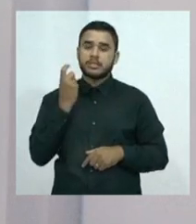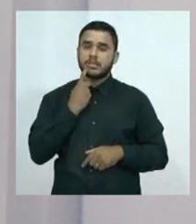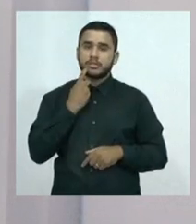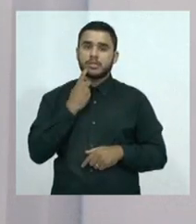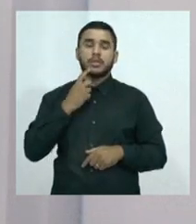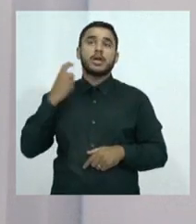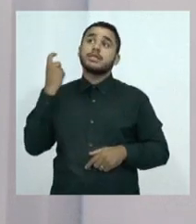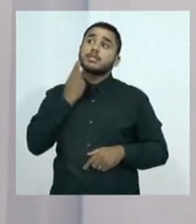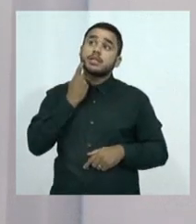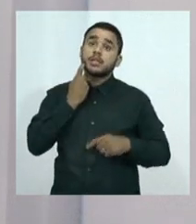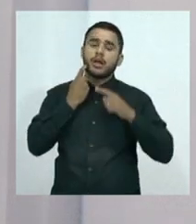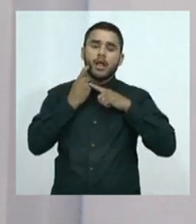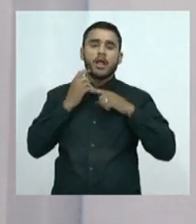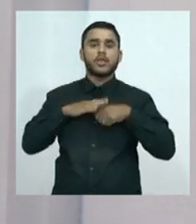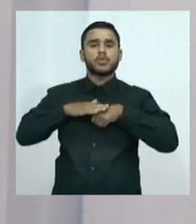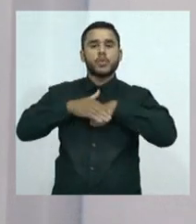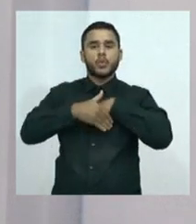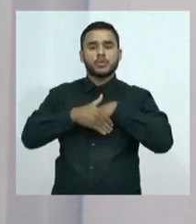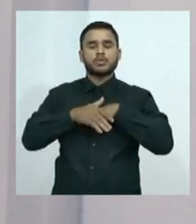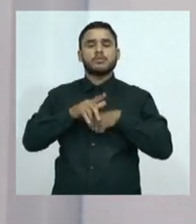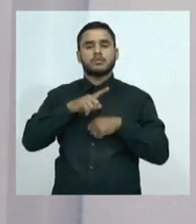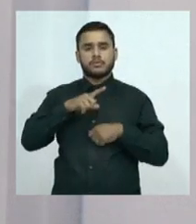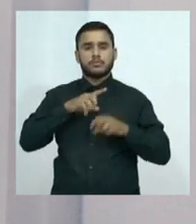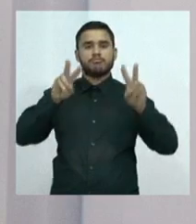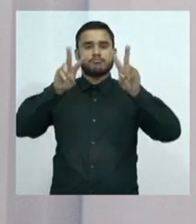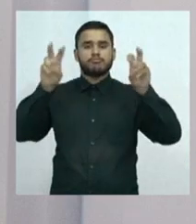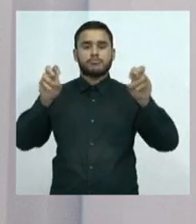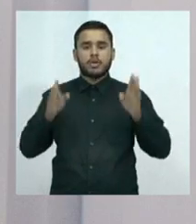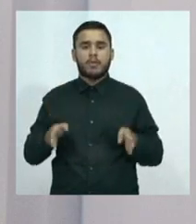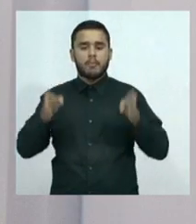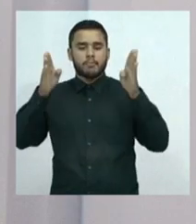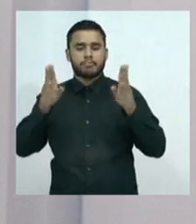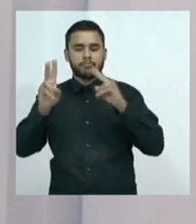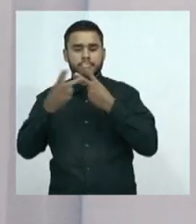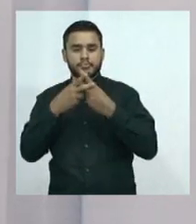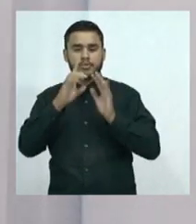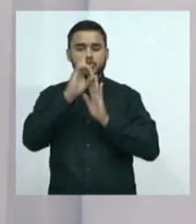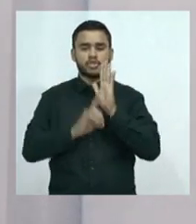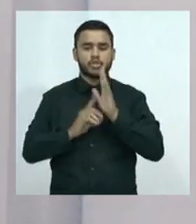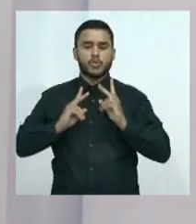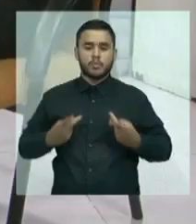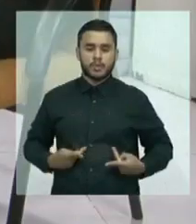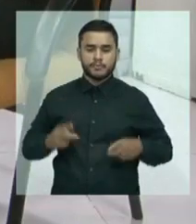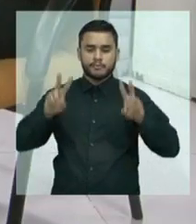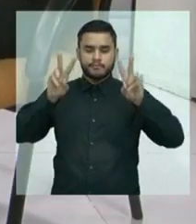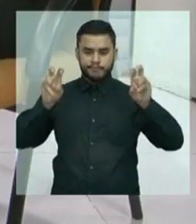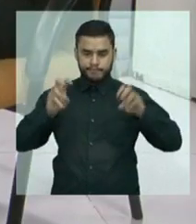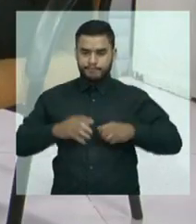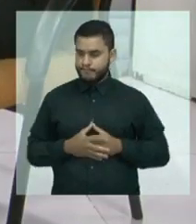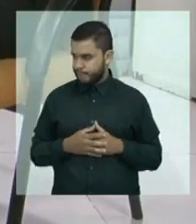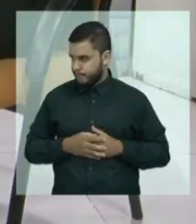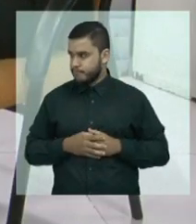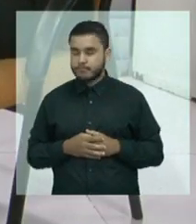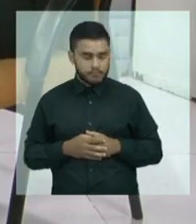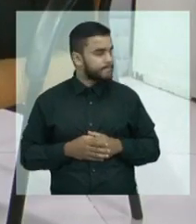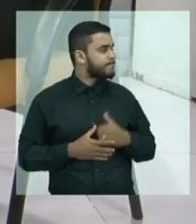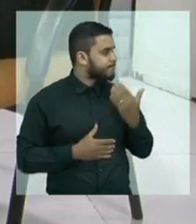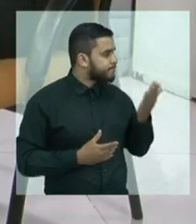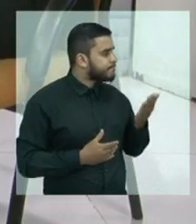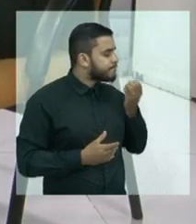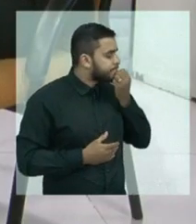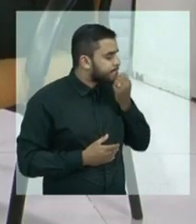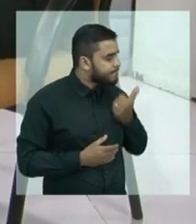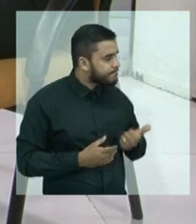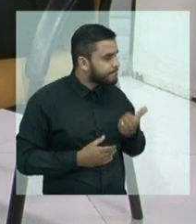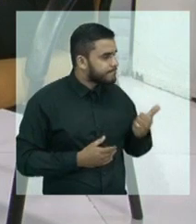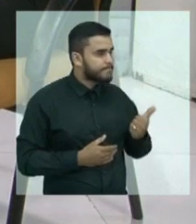com o encerramento, tratando o tema encarceramento e direitos humanos. Muito bem, doutora Vanessa Venâncio. Muito obrigado pela